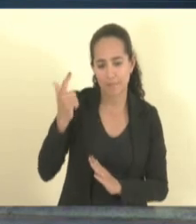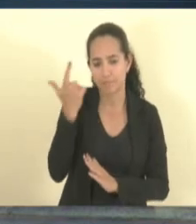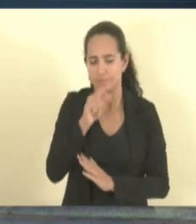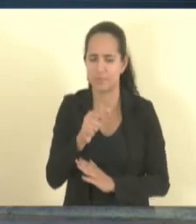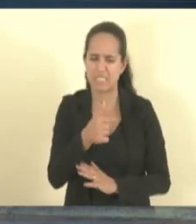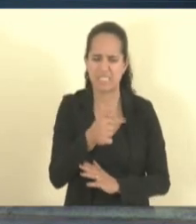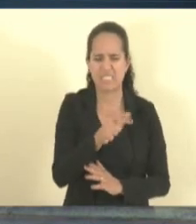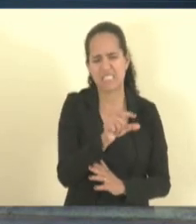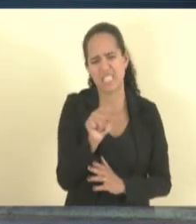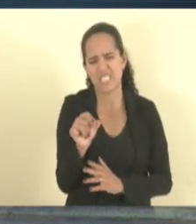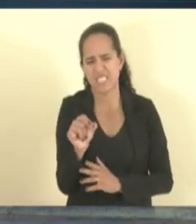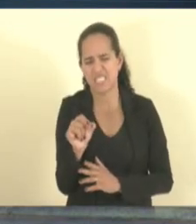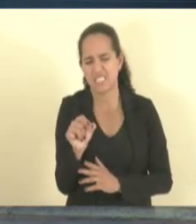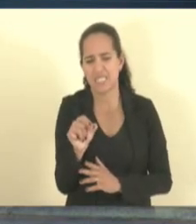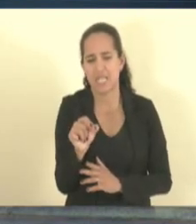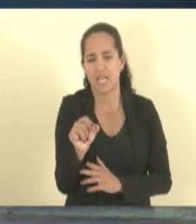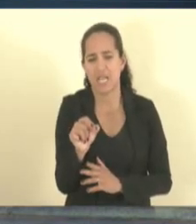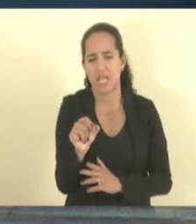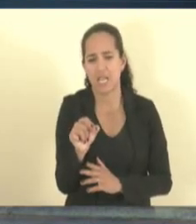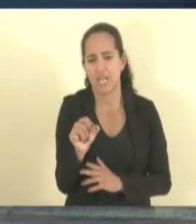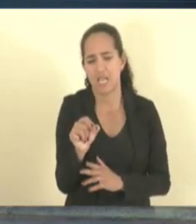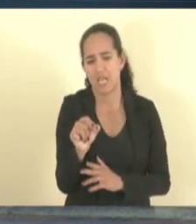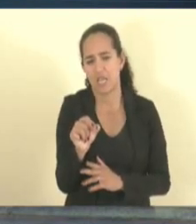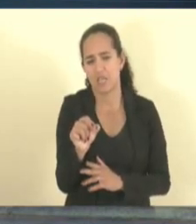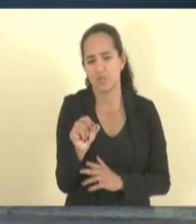780 milhões.